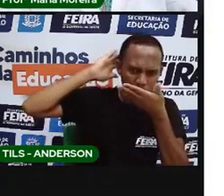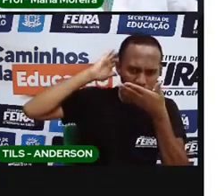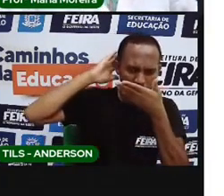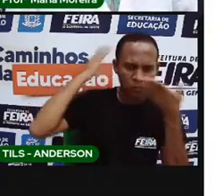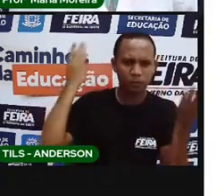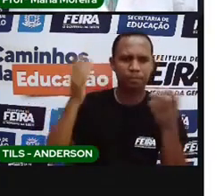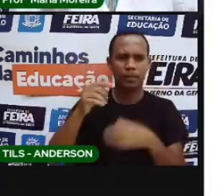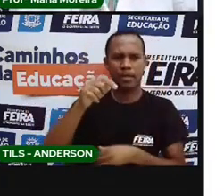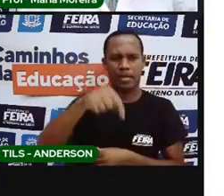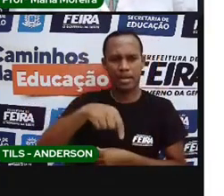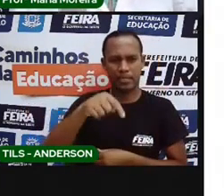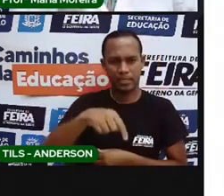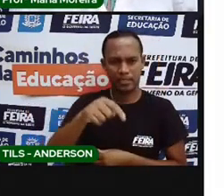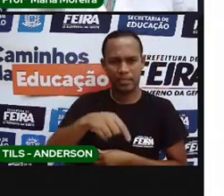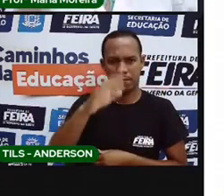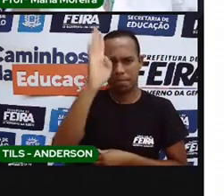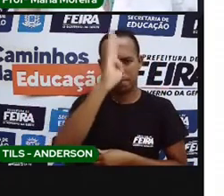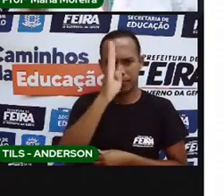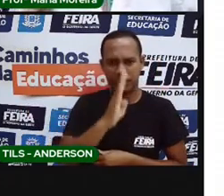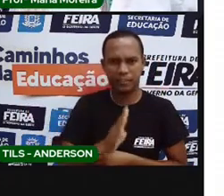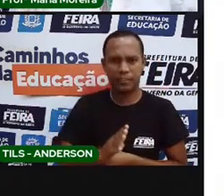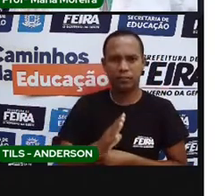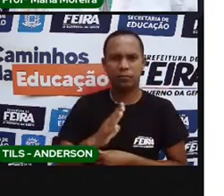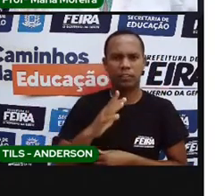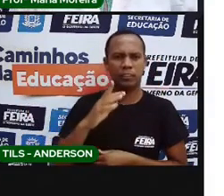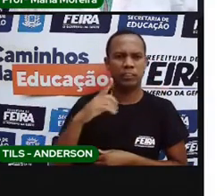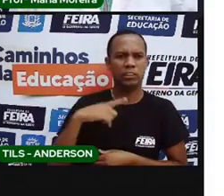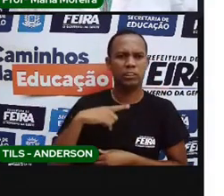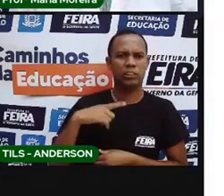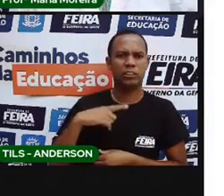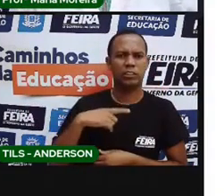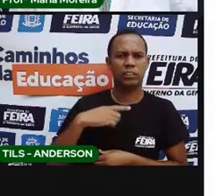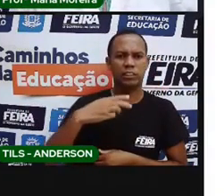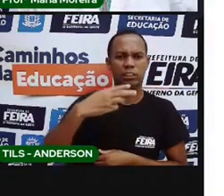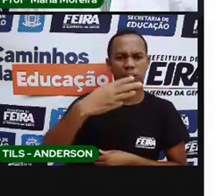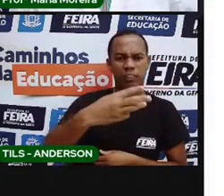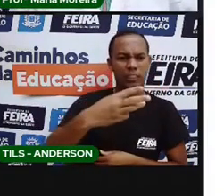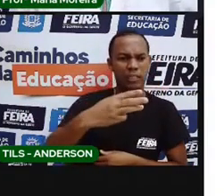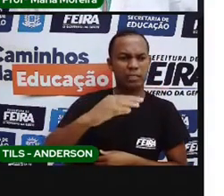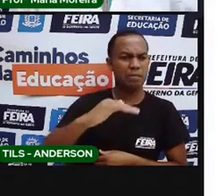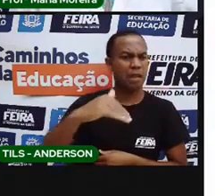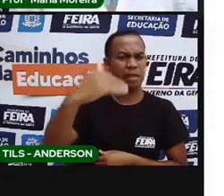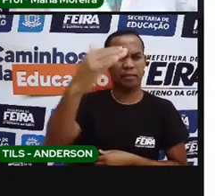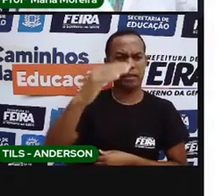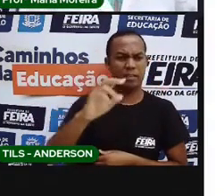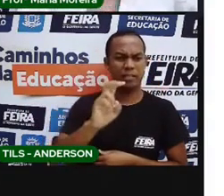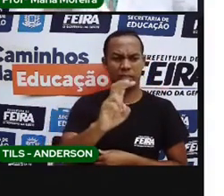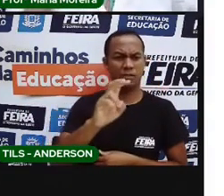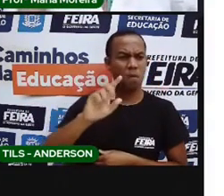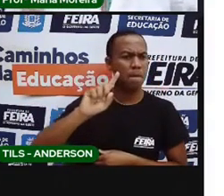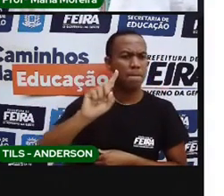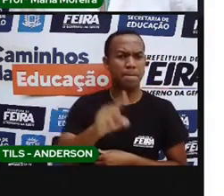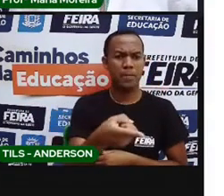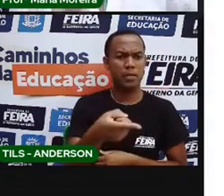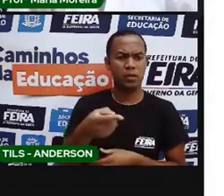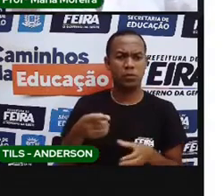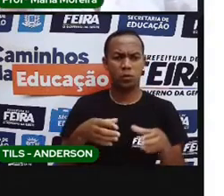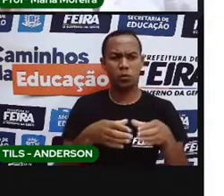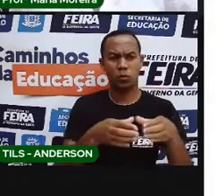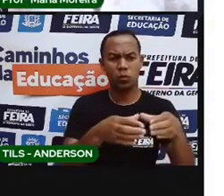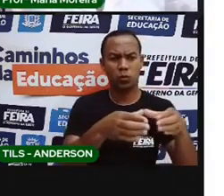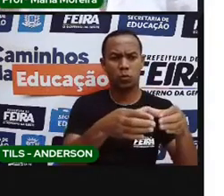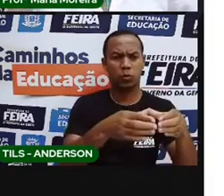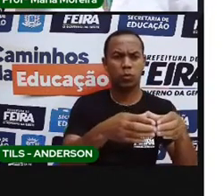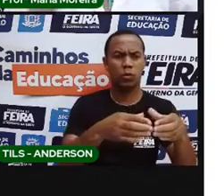que aqui no Brasil existiam de 3 a 5 milhões de indígenas? Pronto. Essas batalhas